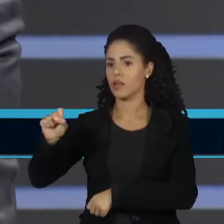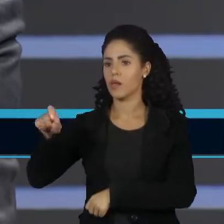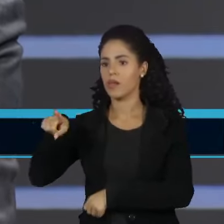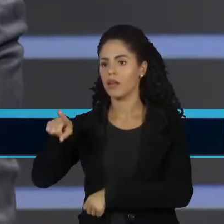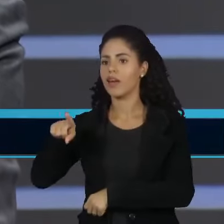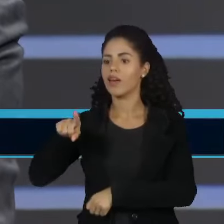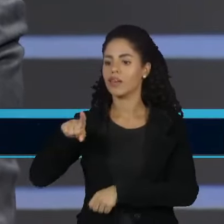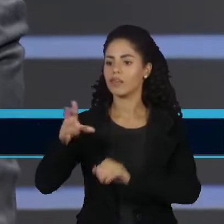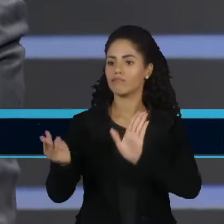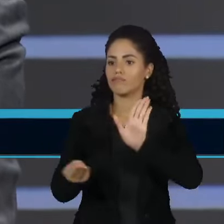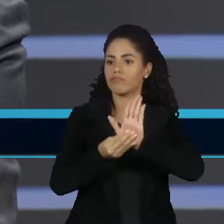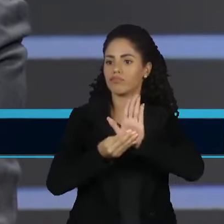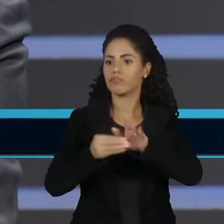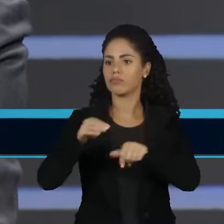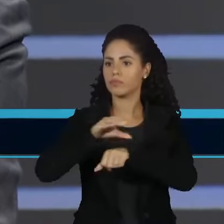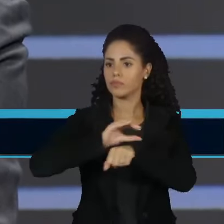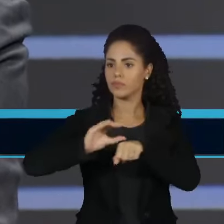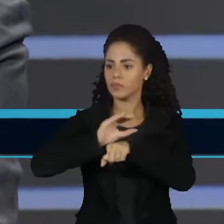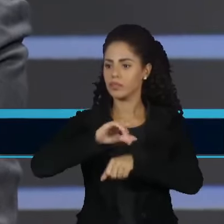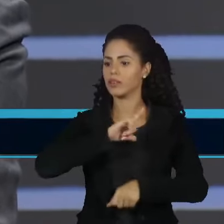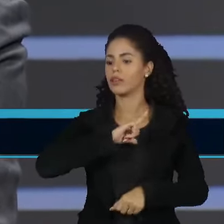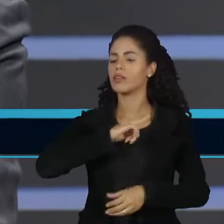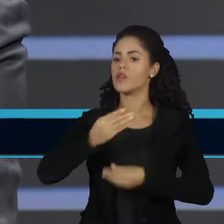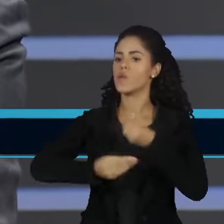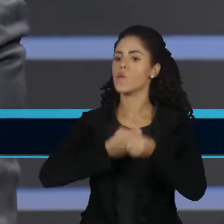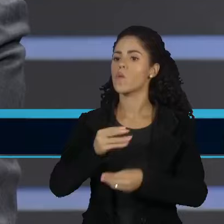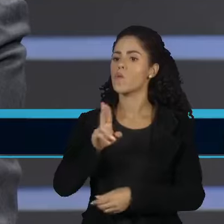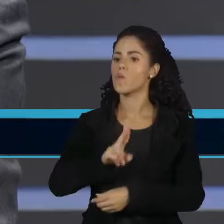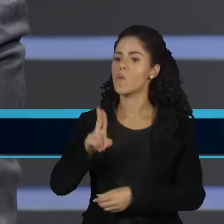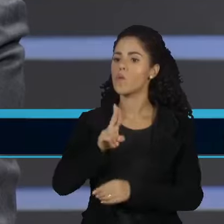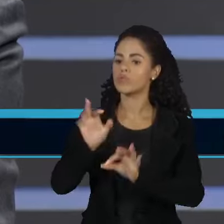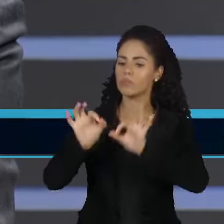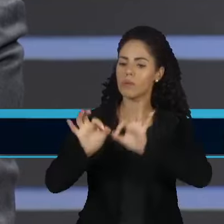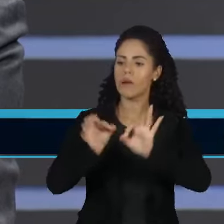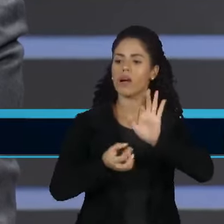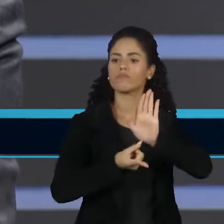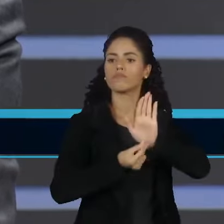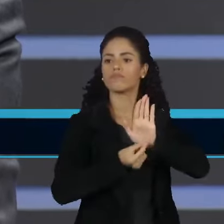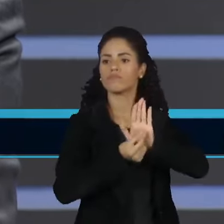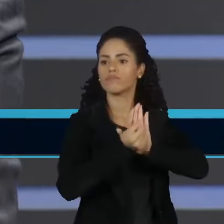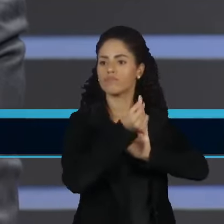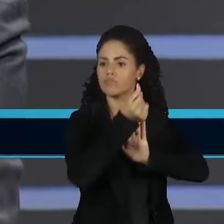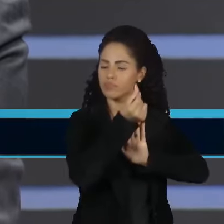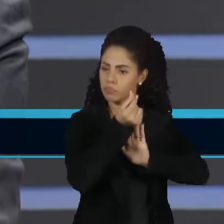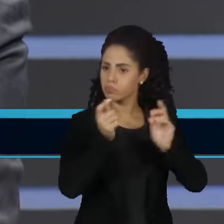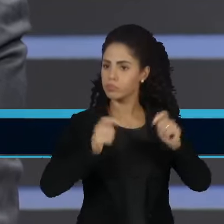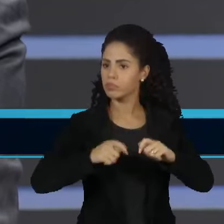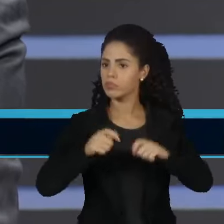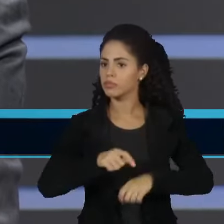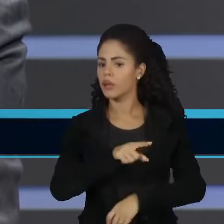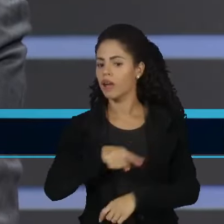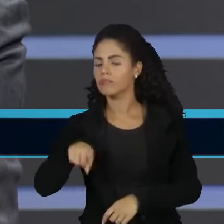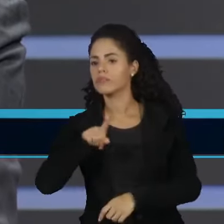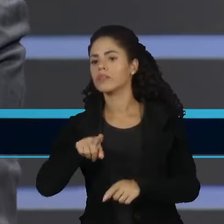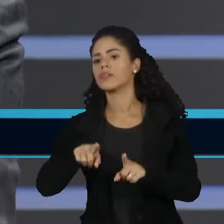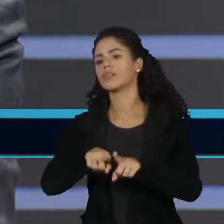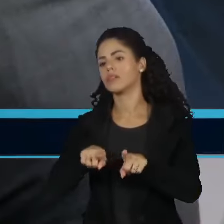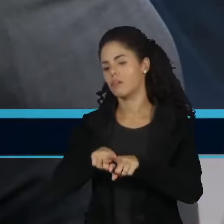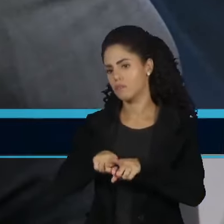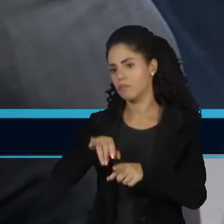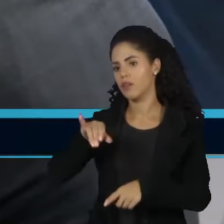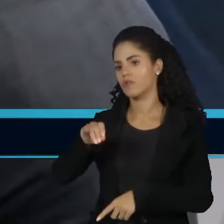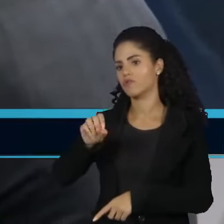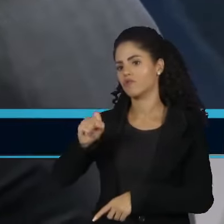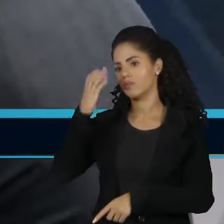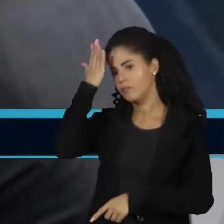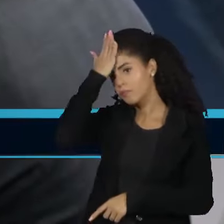Constituição de 88 fez, foi a regulação de como você construir o orçamento público. Aliás, em homenagens ao ex-senador José Serra, que foi uma das